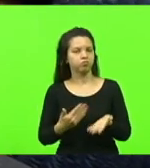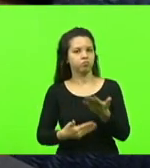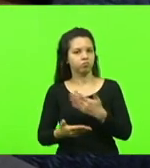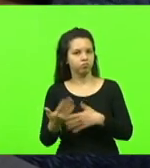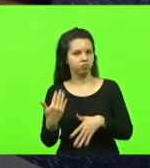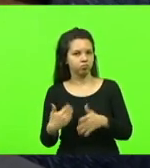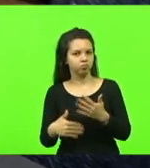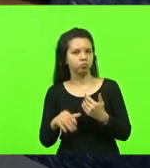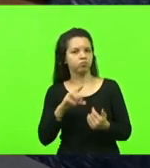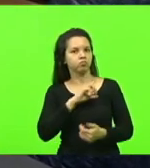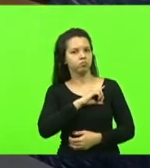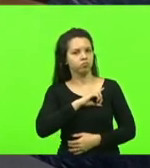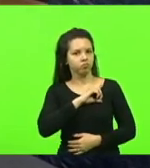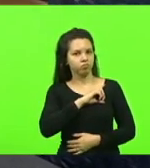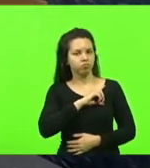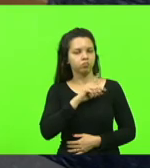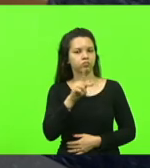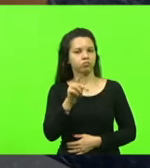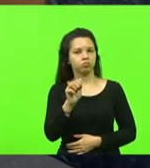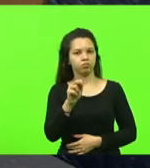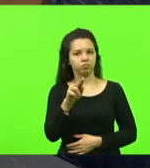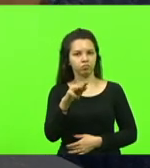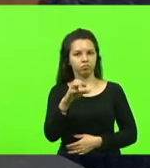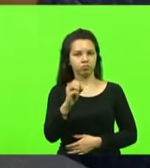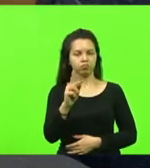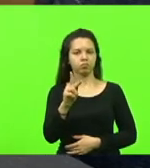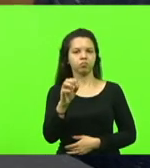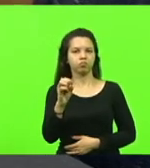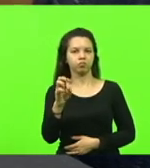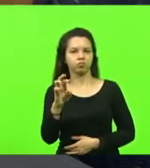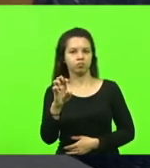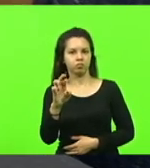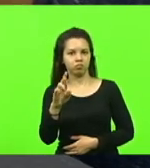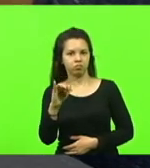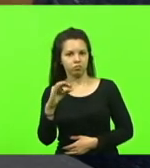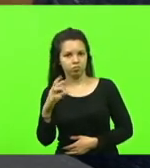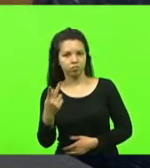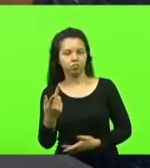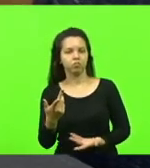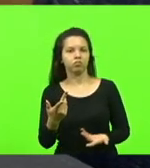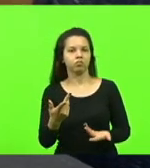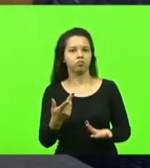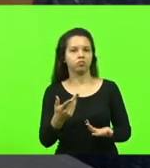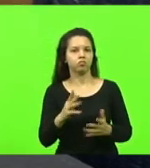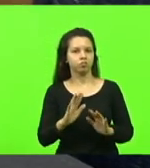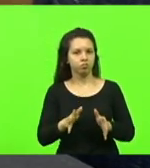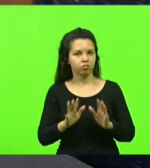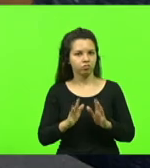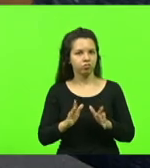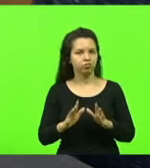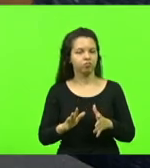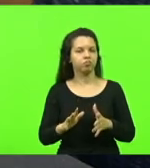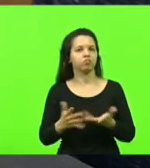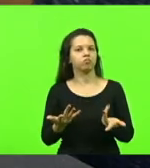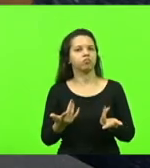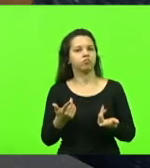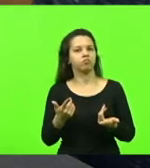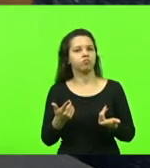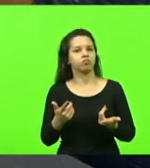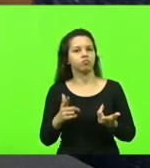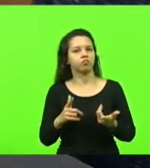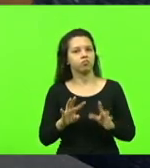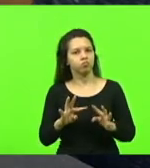delegado Paulo Queerich, e toda uma celeuma que foi criada em volta desse assunto,